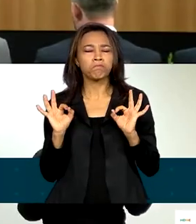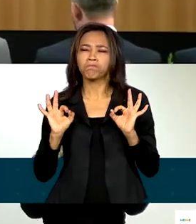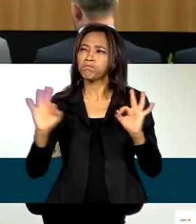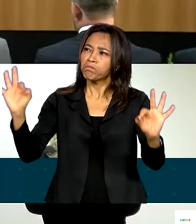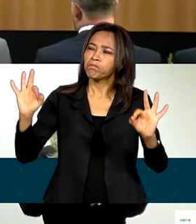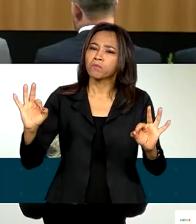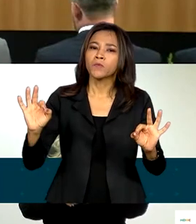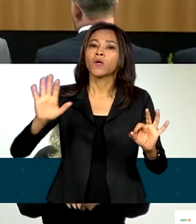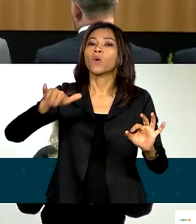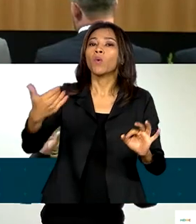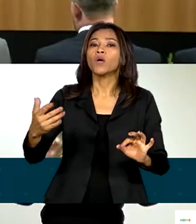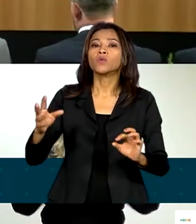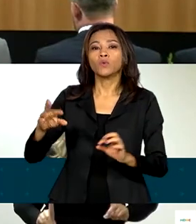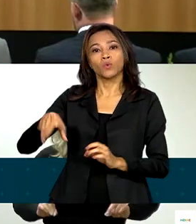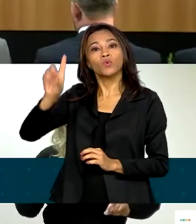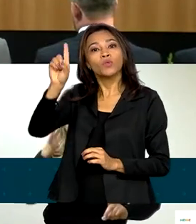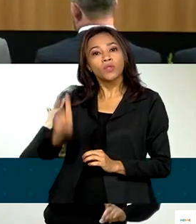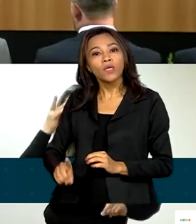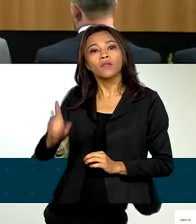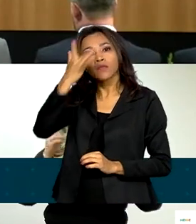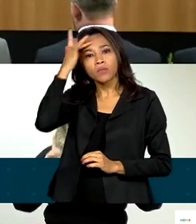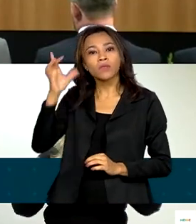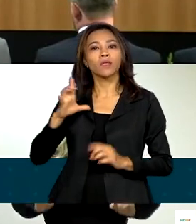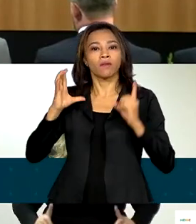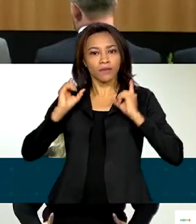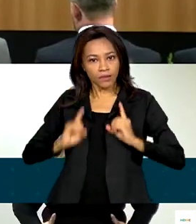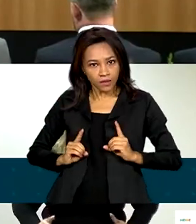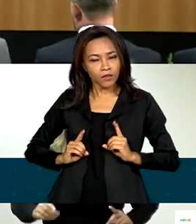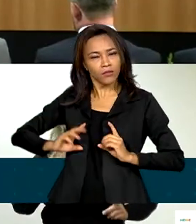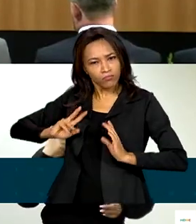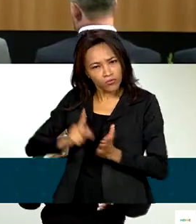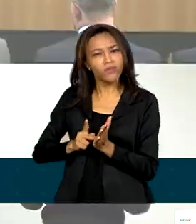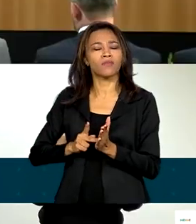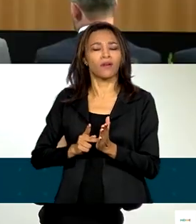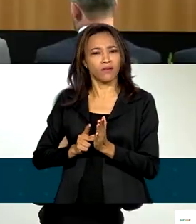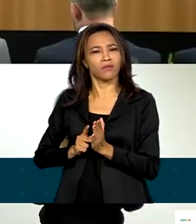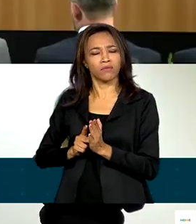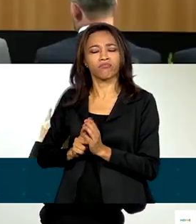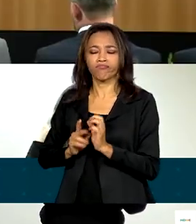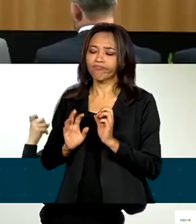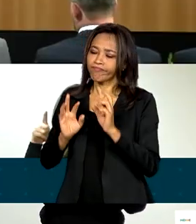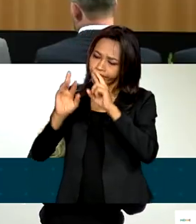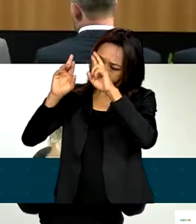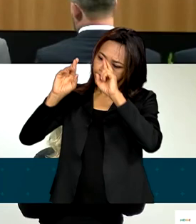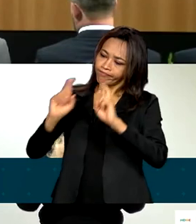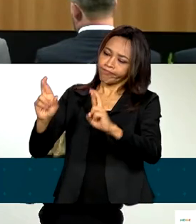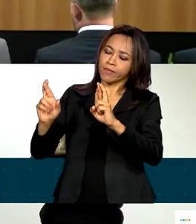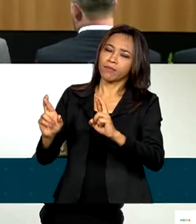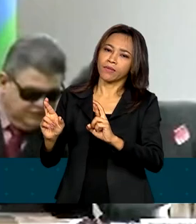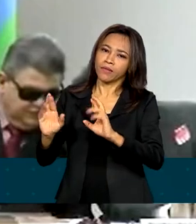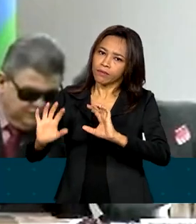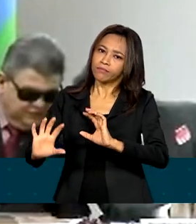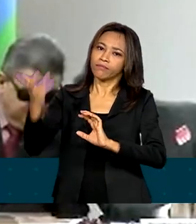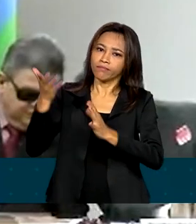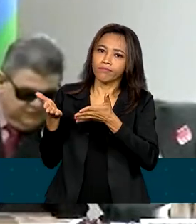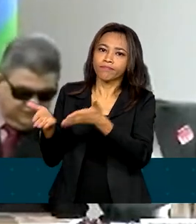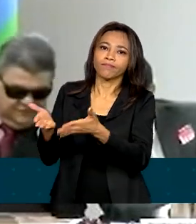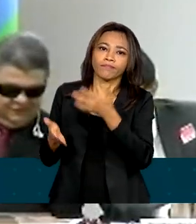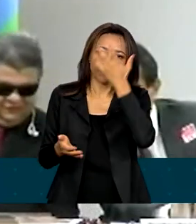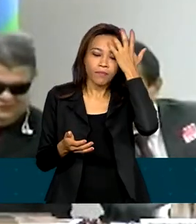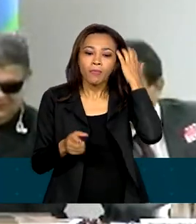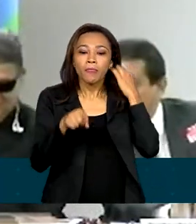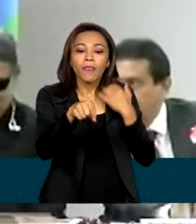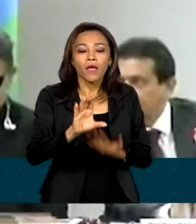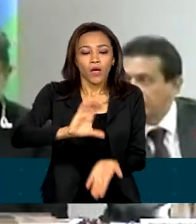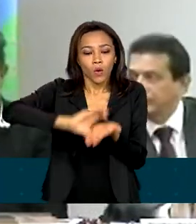os direitos das pessoas com deficiência forem de fato e de direito plenamente exercidos. O Conad foi